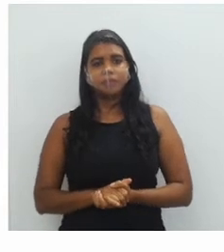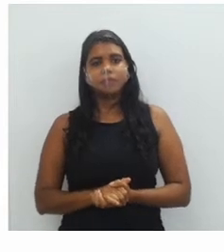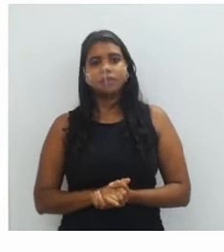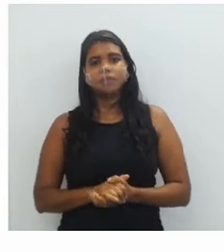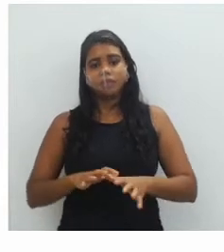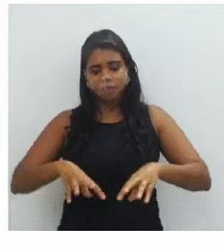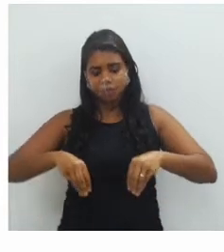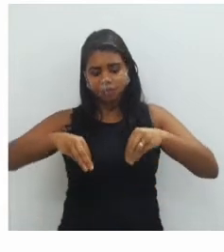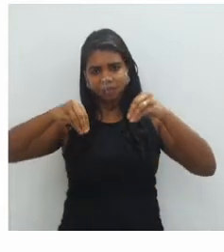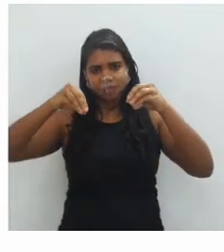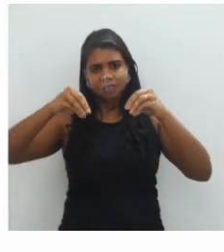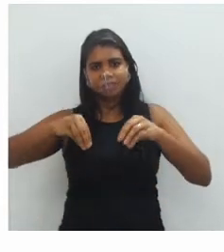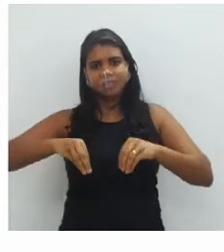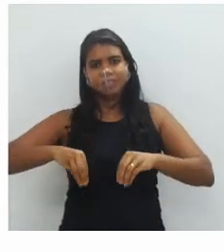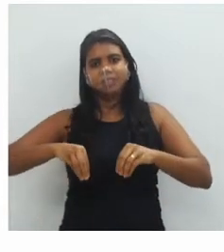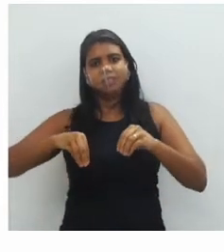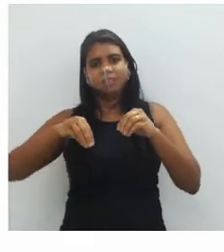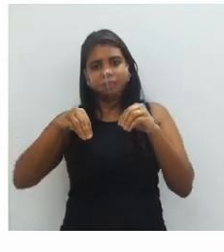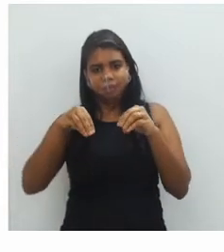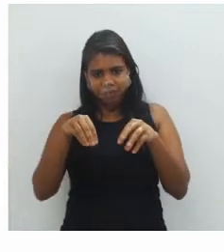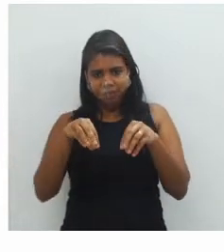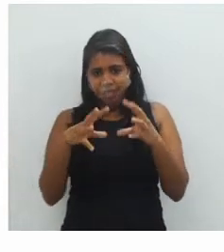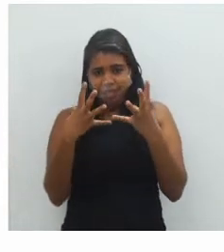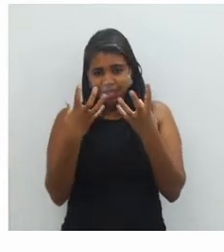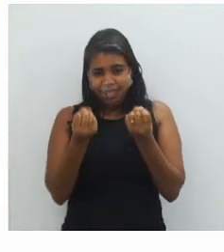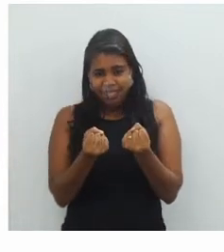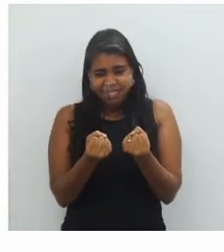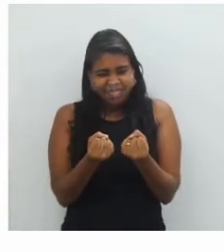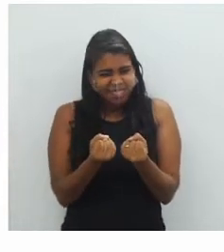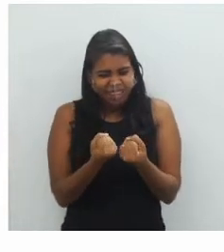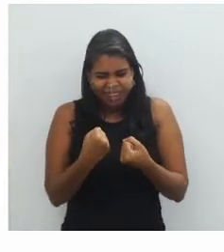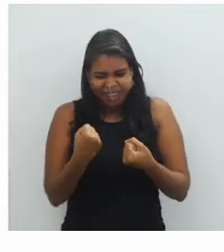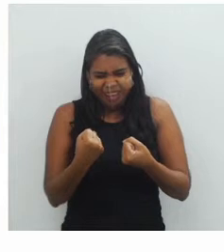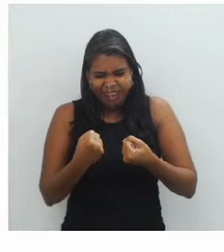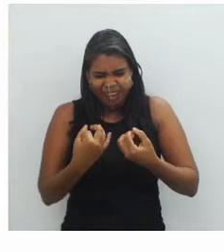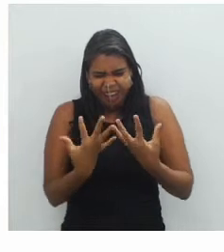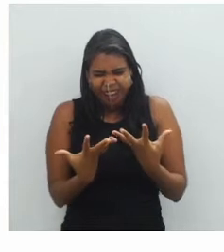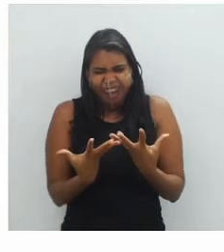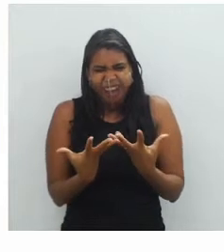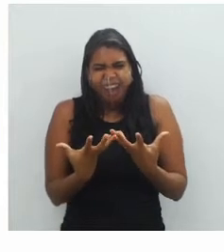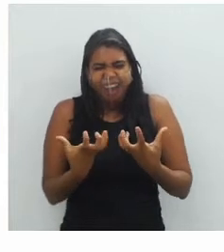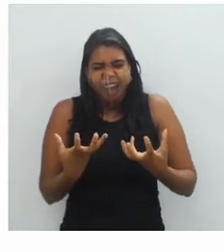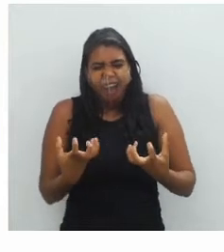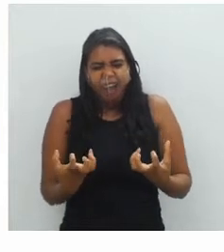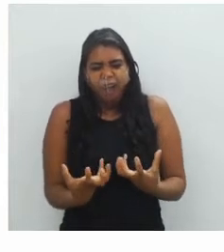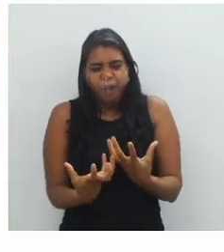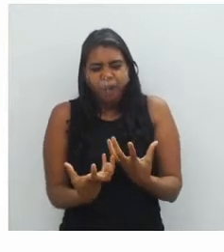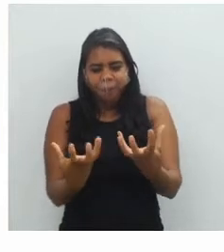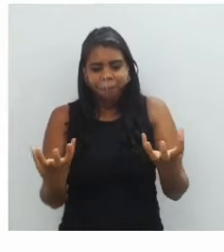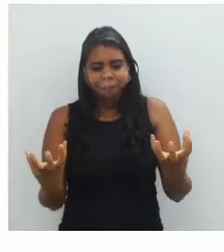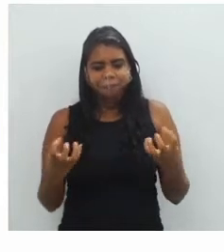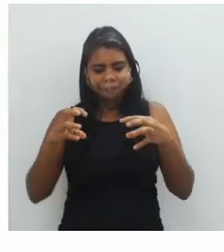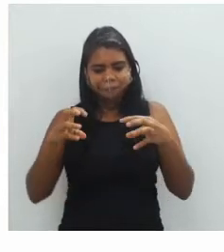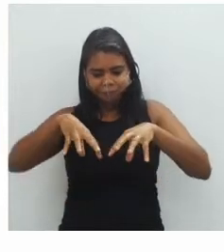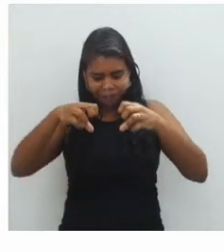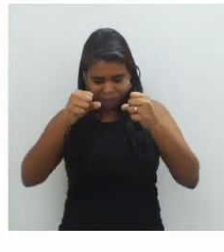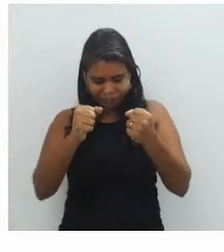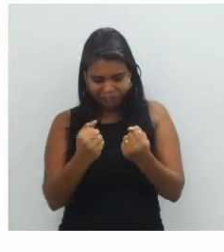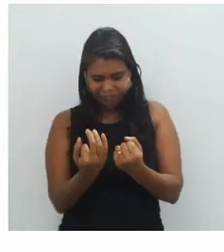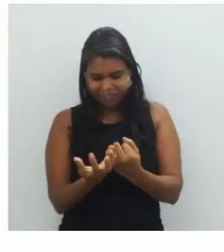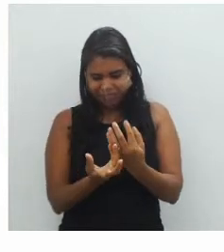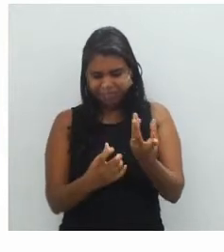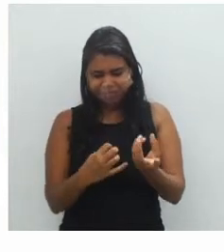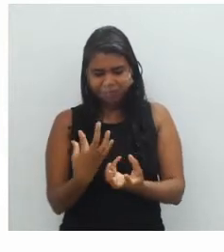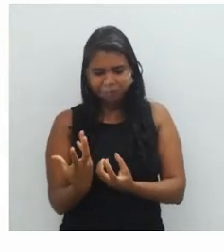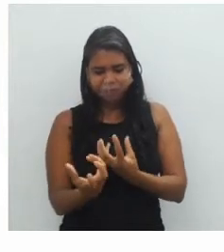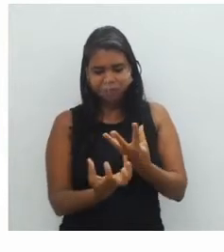terra, uma terra seca toda rachada por conta do período de seca, né? Então,